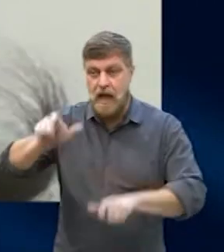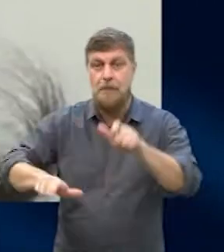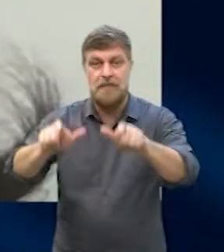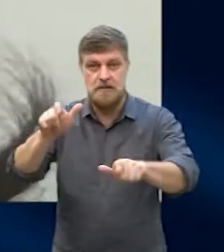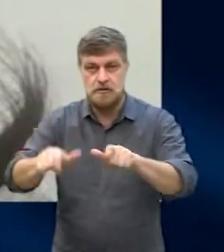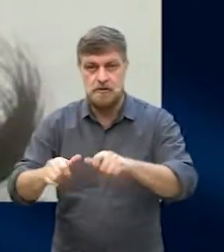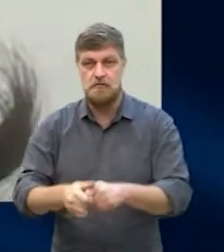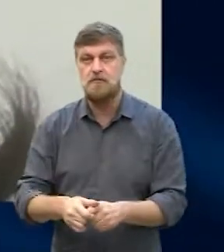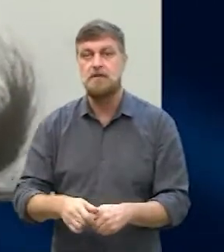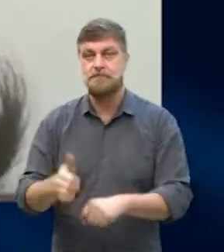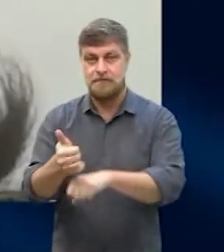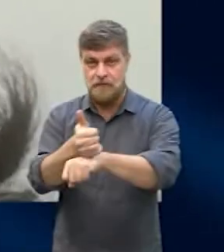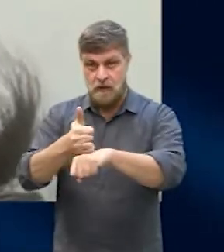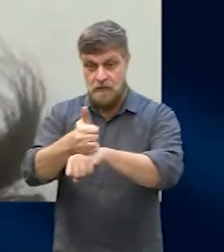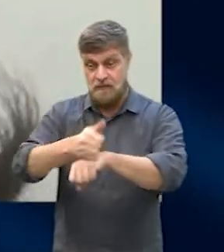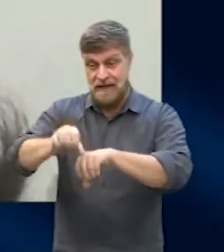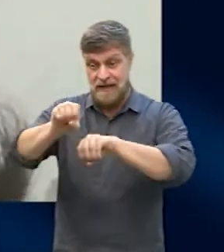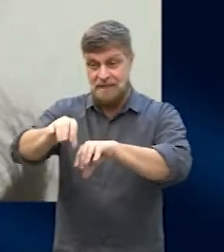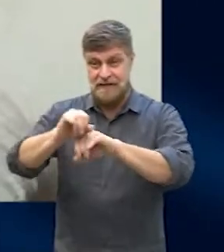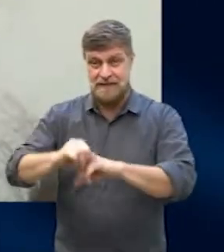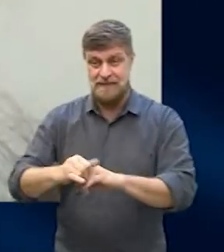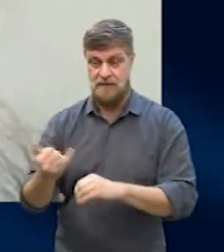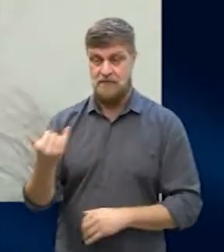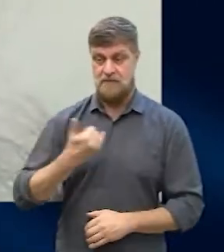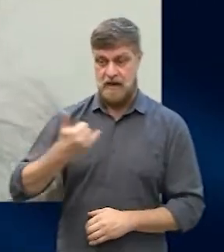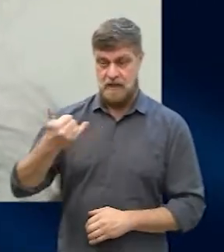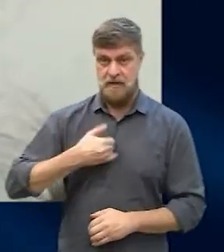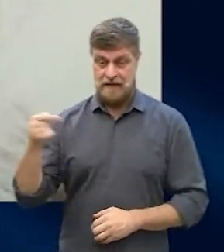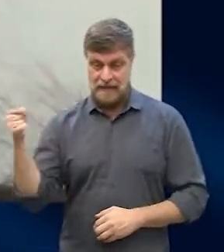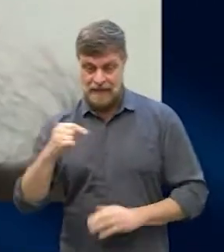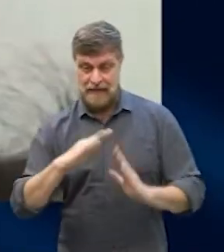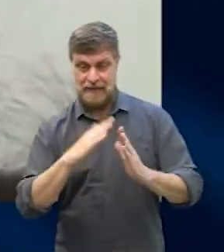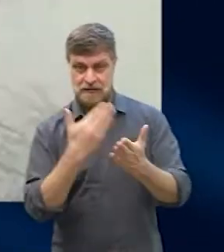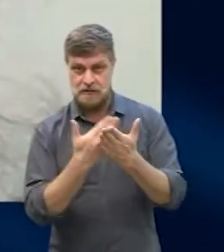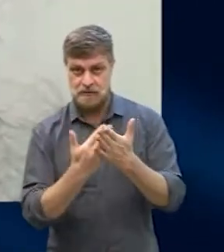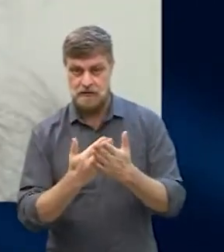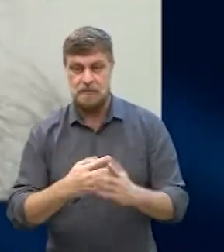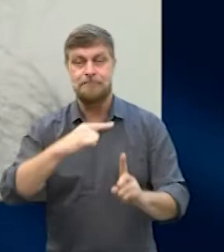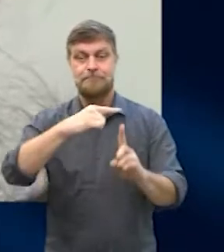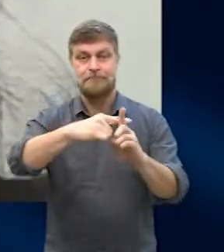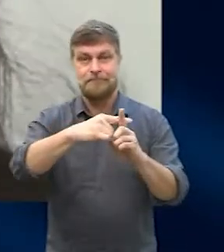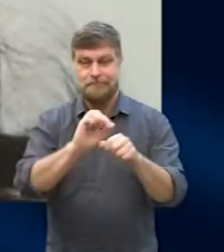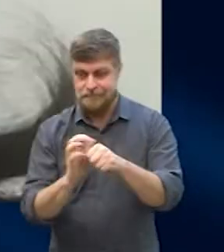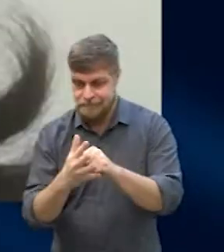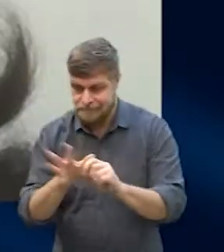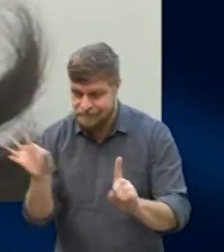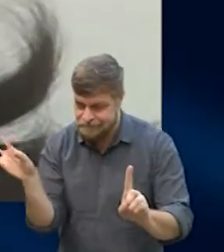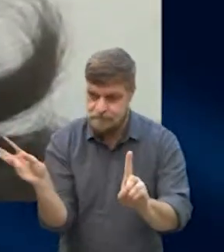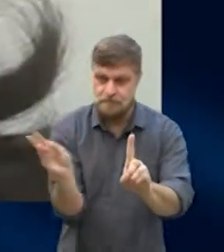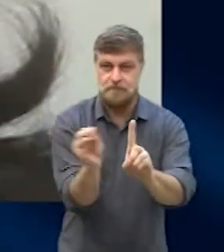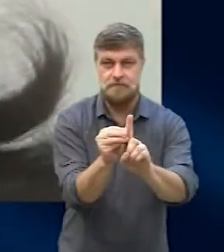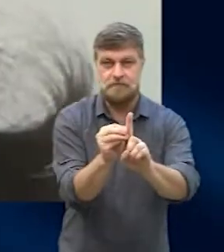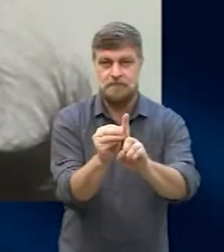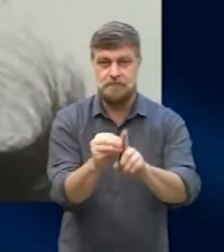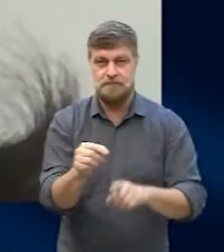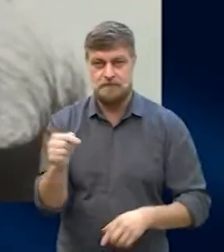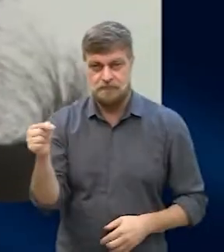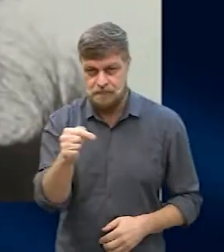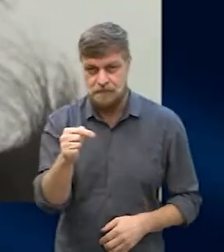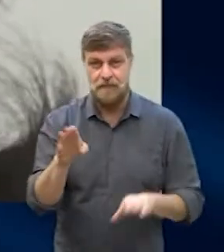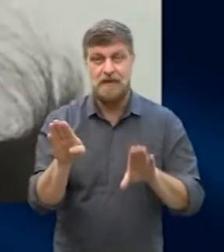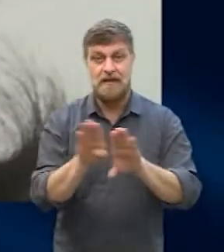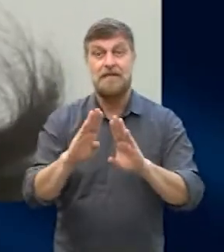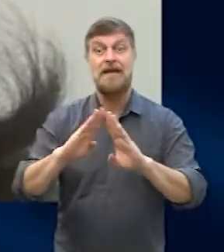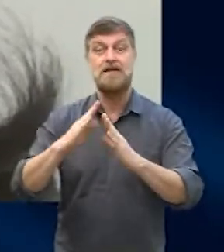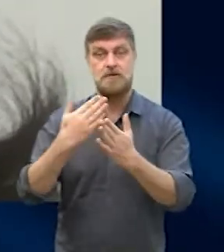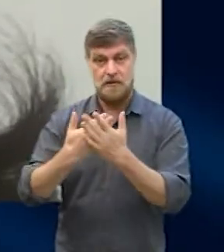relatos de profissionais da educação sobre casos positivos dentro das escolas municipais e mesmo